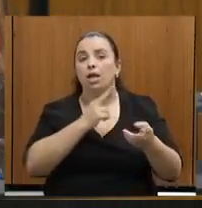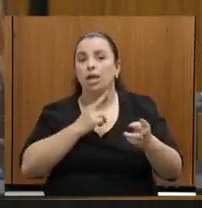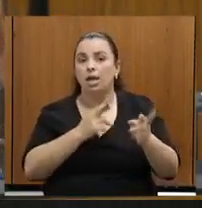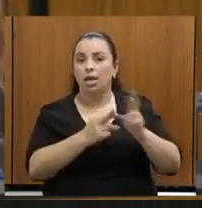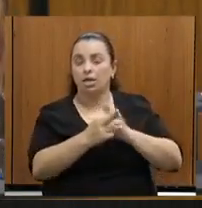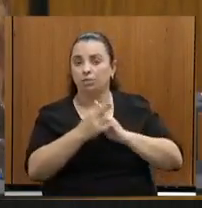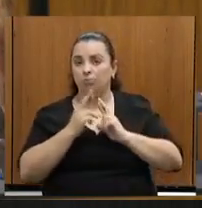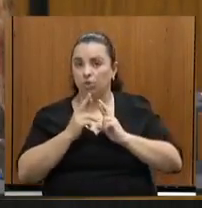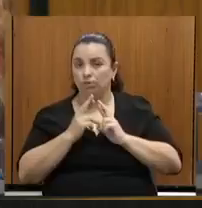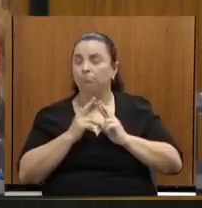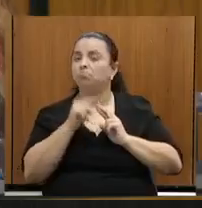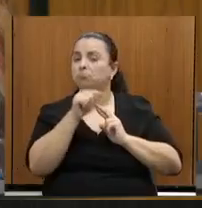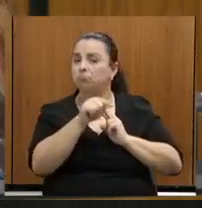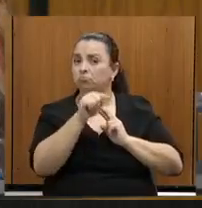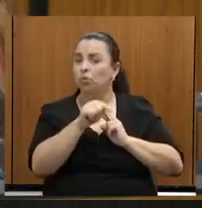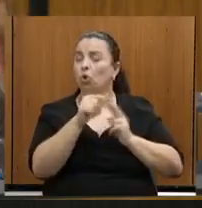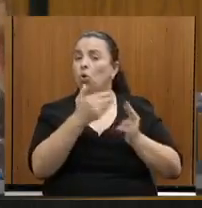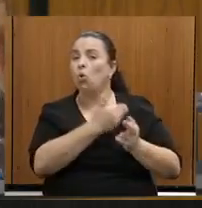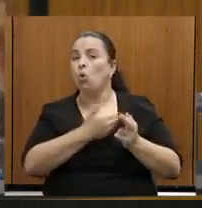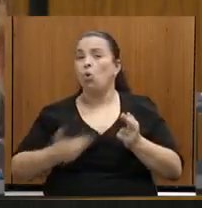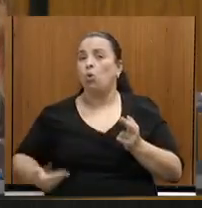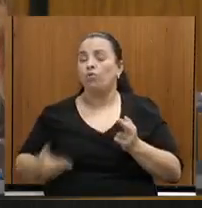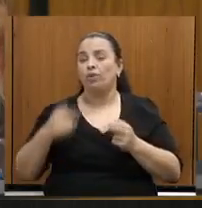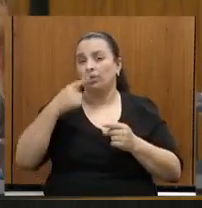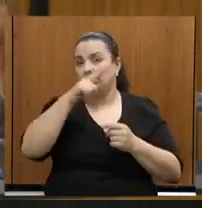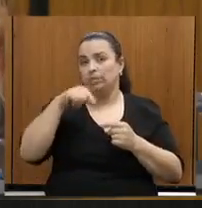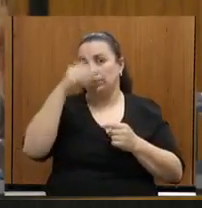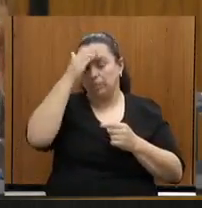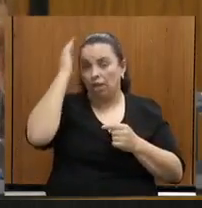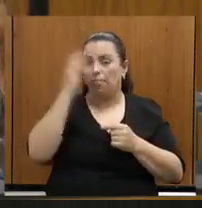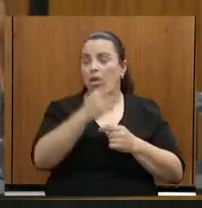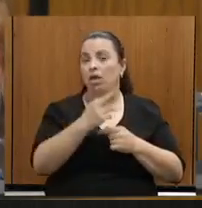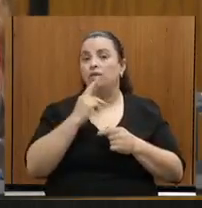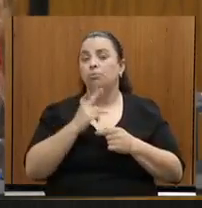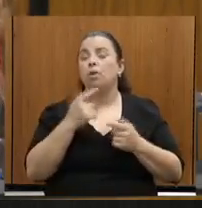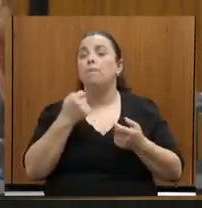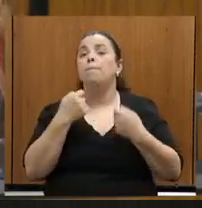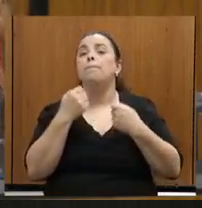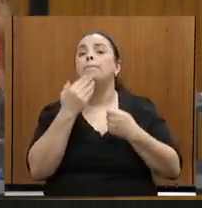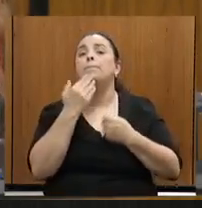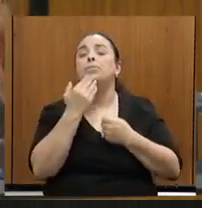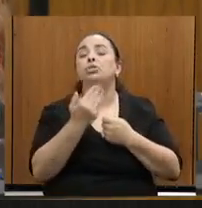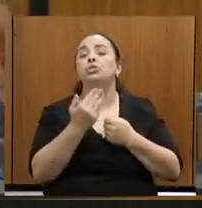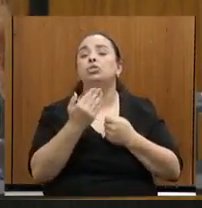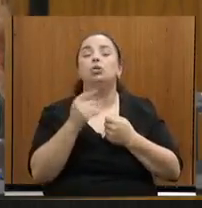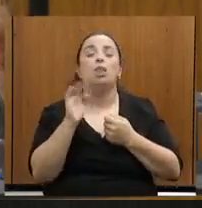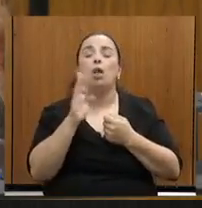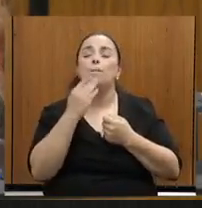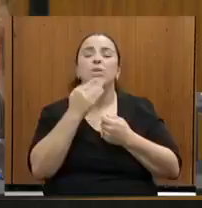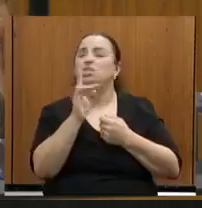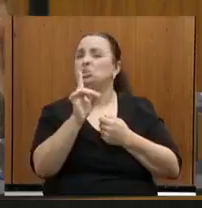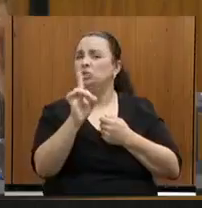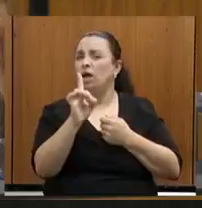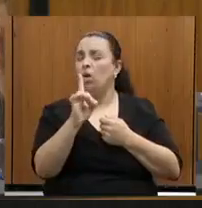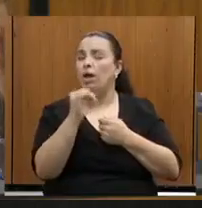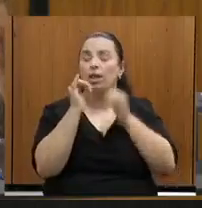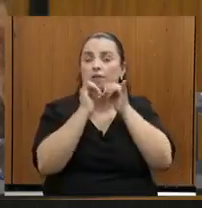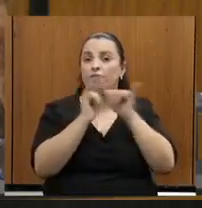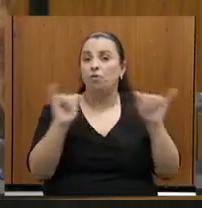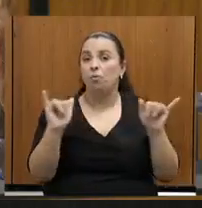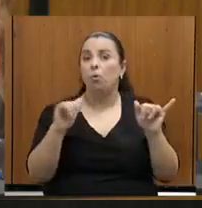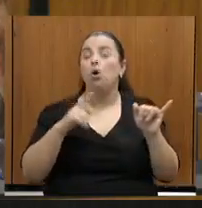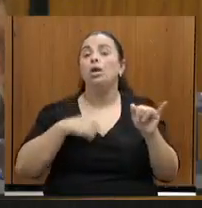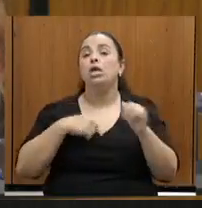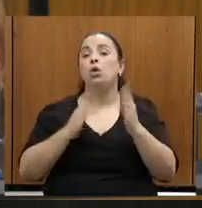onde a resposta do governo Zema foi pedindo a dilação do prazo, pedindo não, informando, a dilação do prazo para